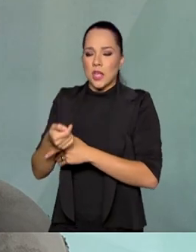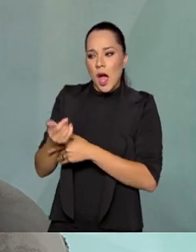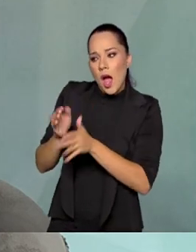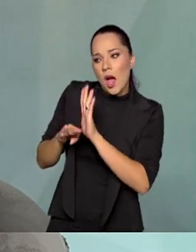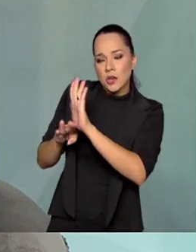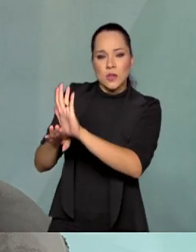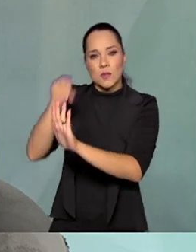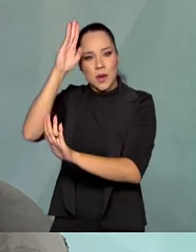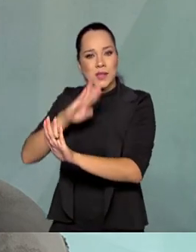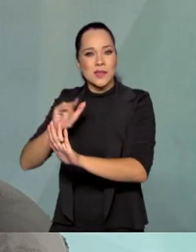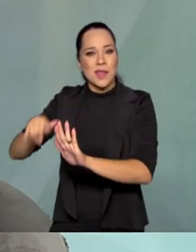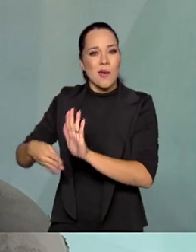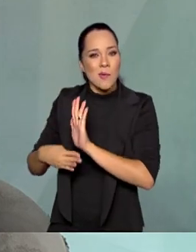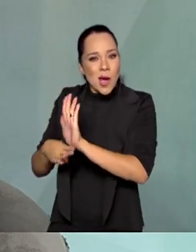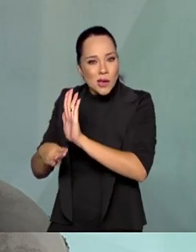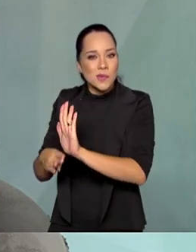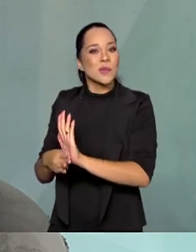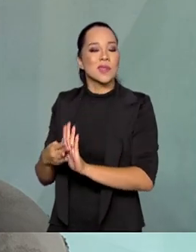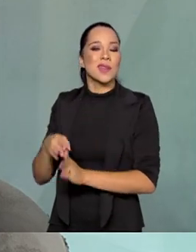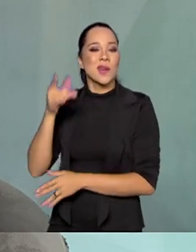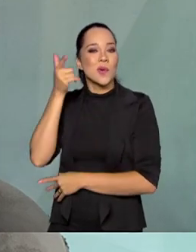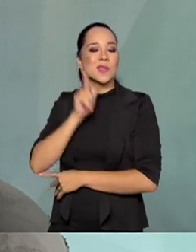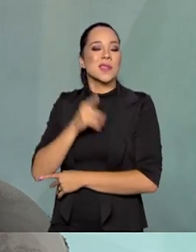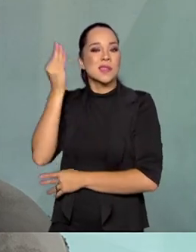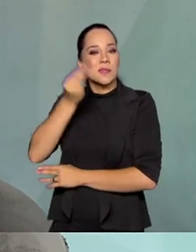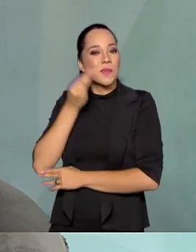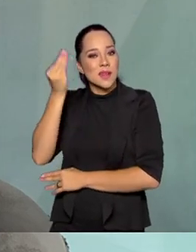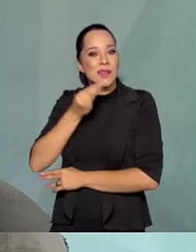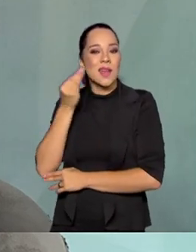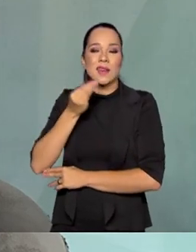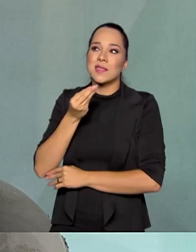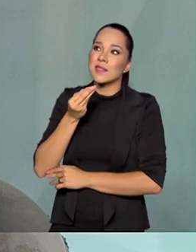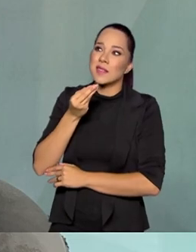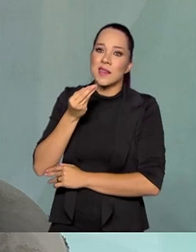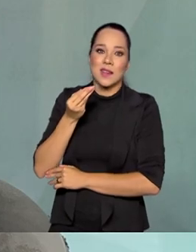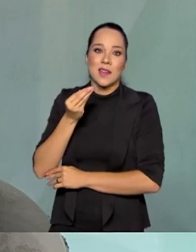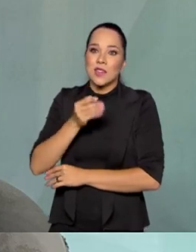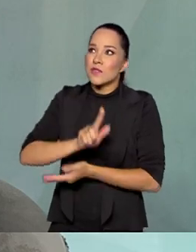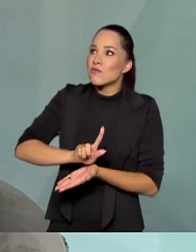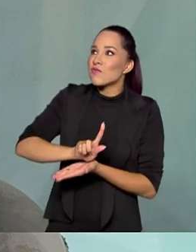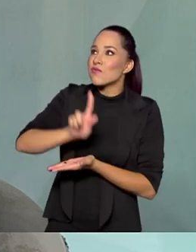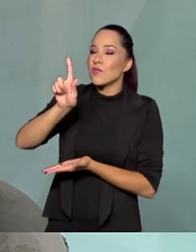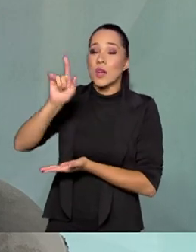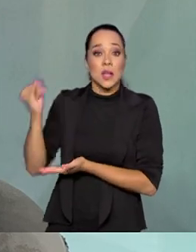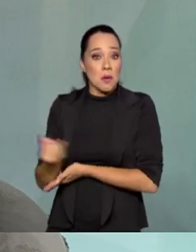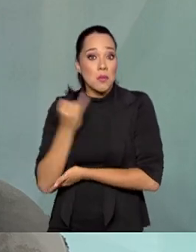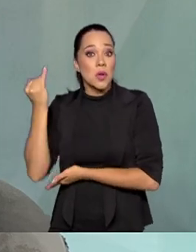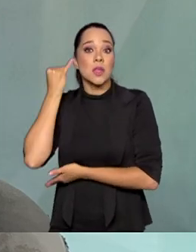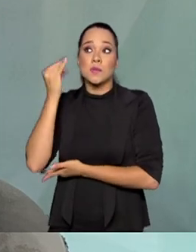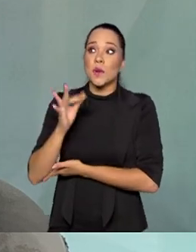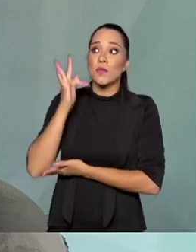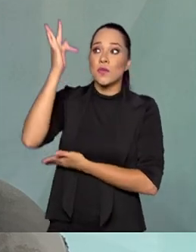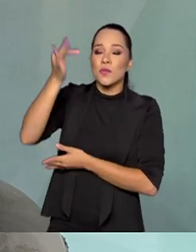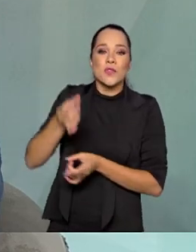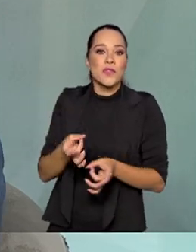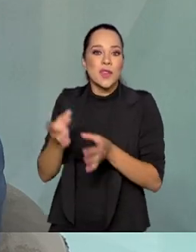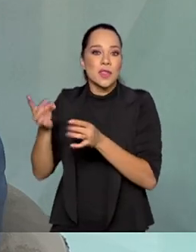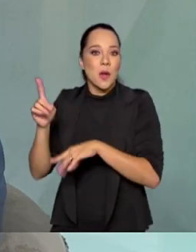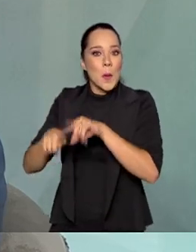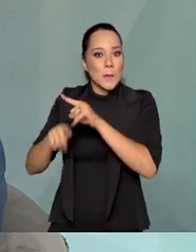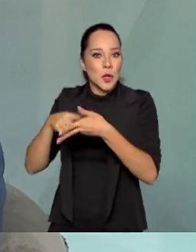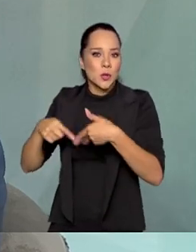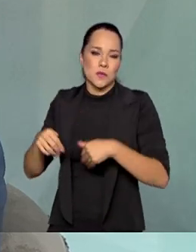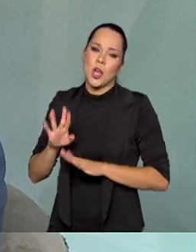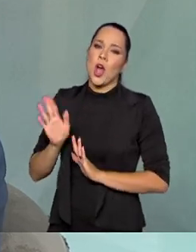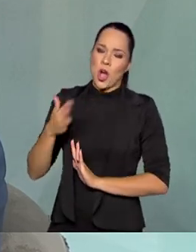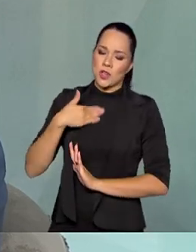ao Brasil dar a sua contribuição e ganhar experiência de voo, o que é muito importante para que depois você possa vender aquele produto. Você fala assim, não,